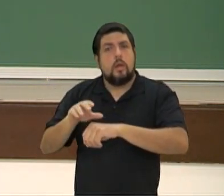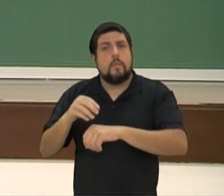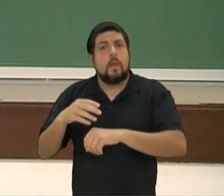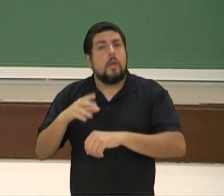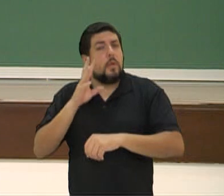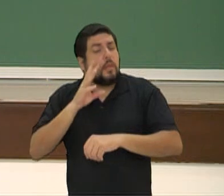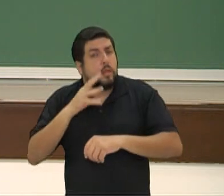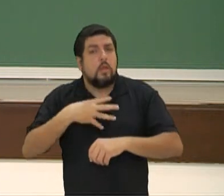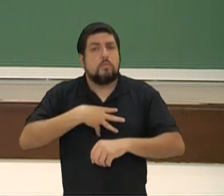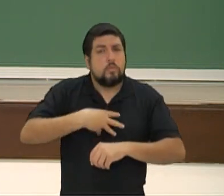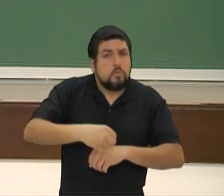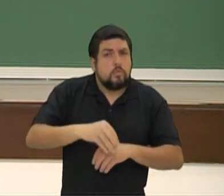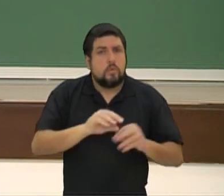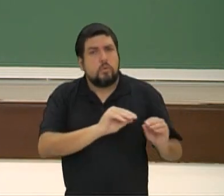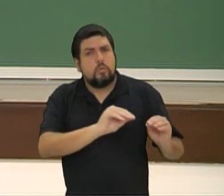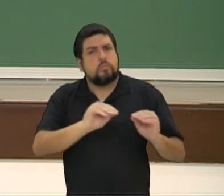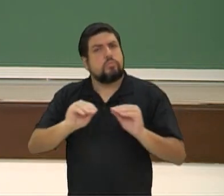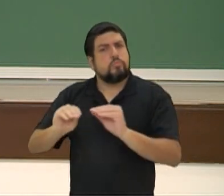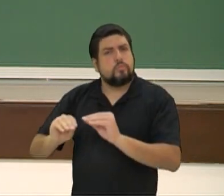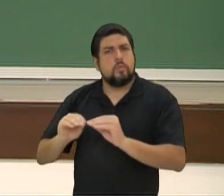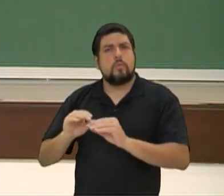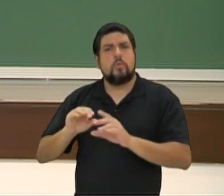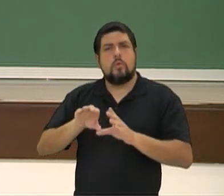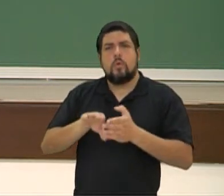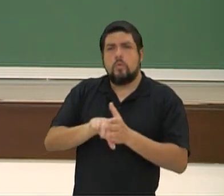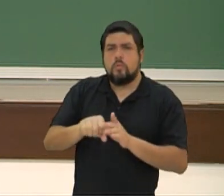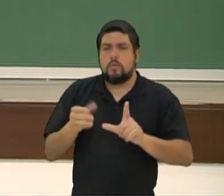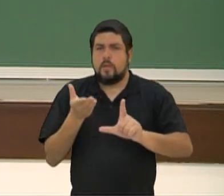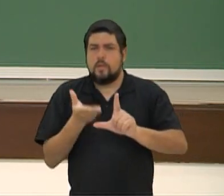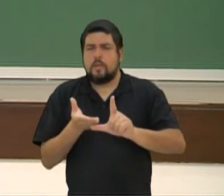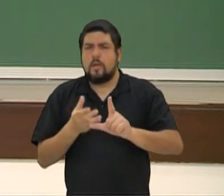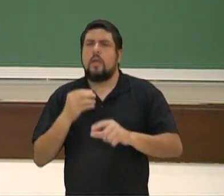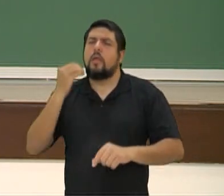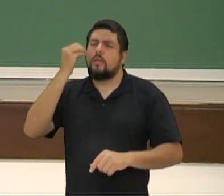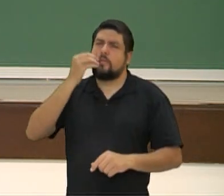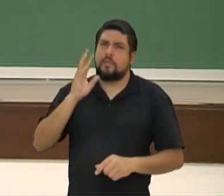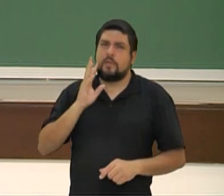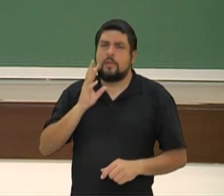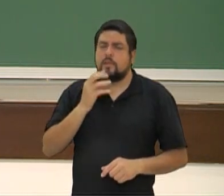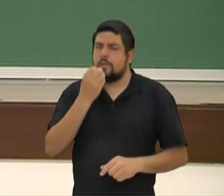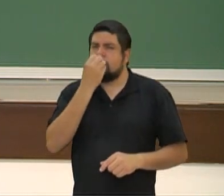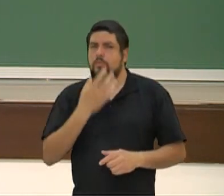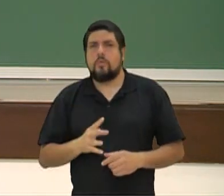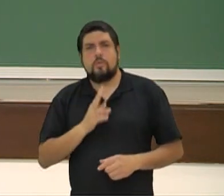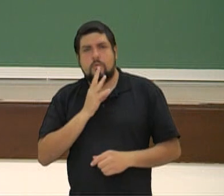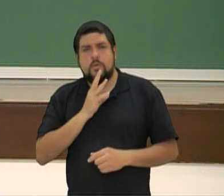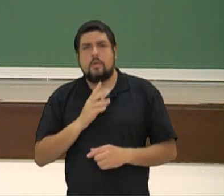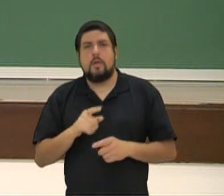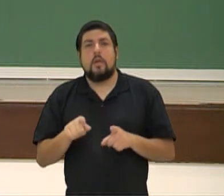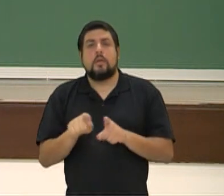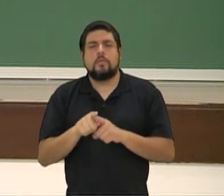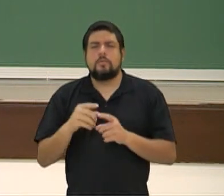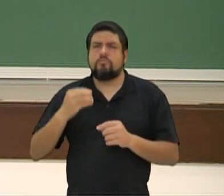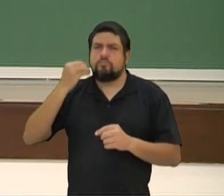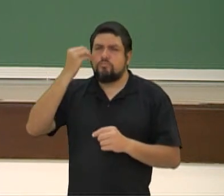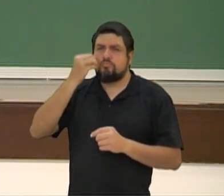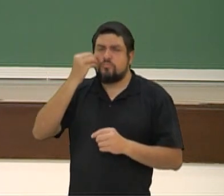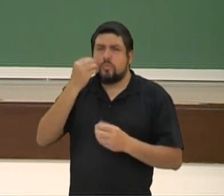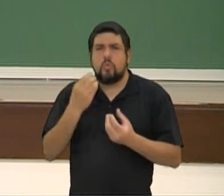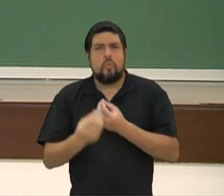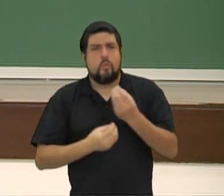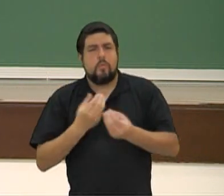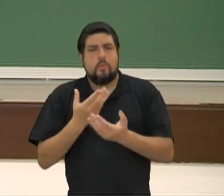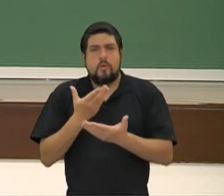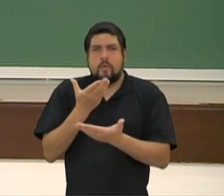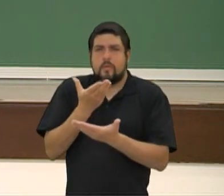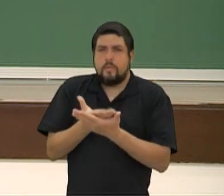agora ele só está no sistema do Clésor. É uma experiência bacana, vale a pena você conhecer e, poxa, se inteirar nesse universo aí do aula do